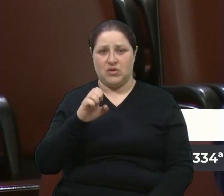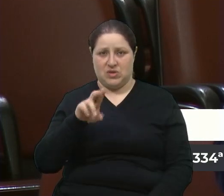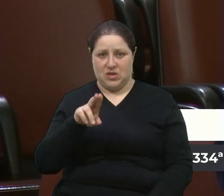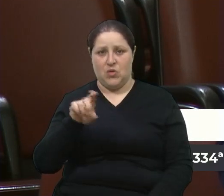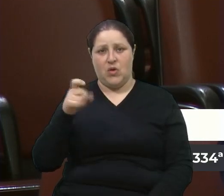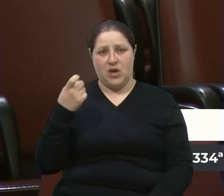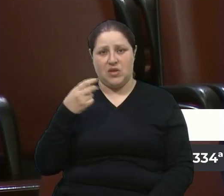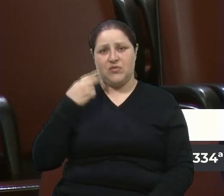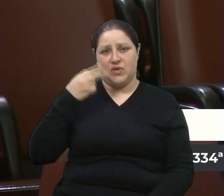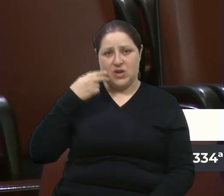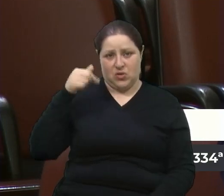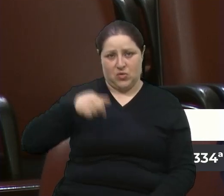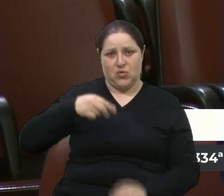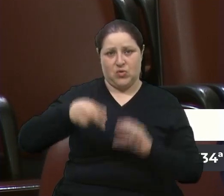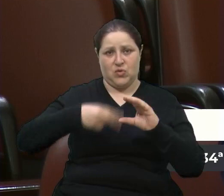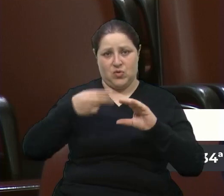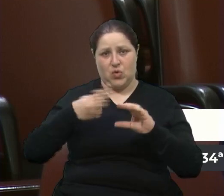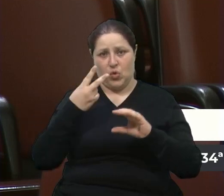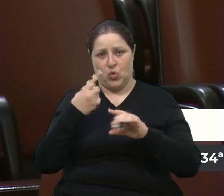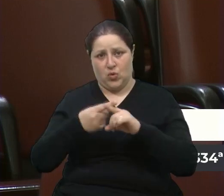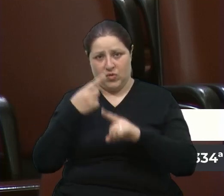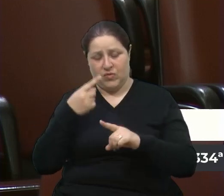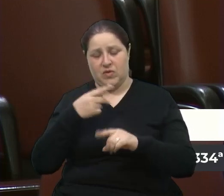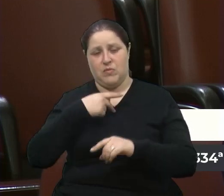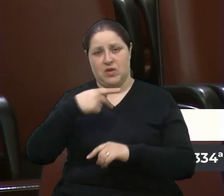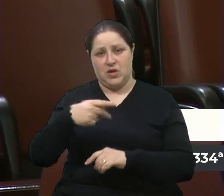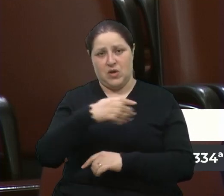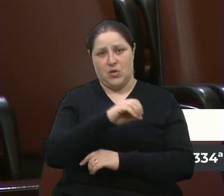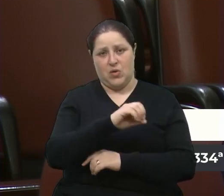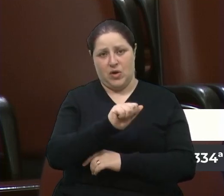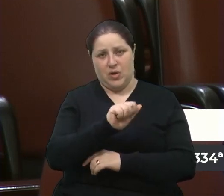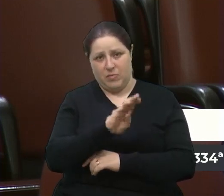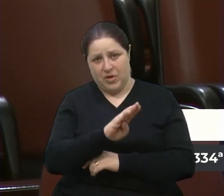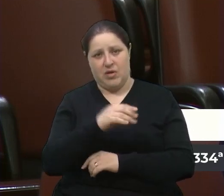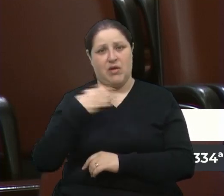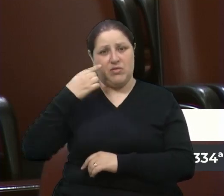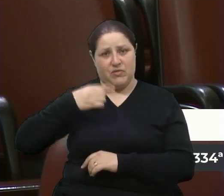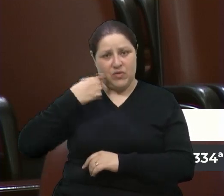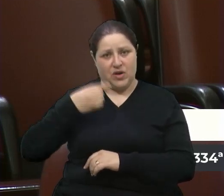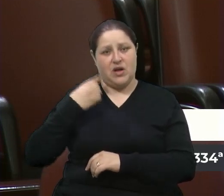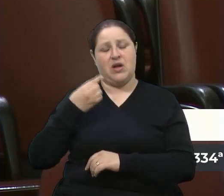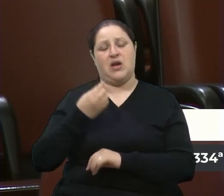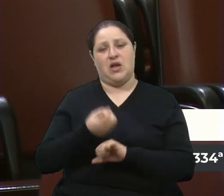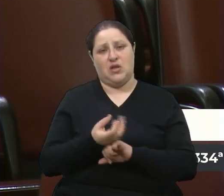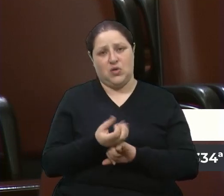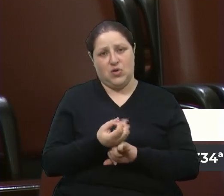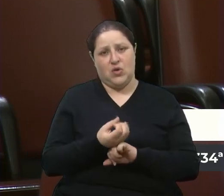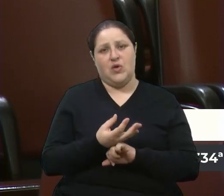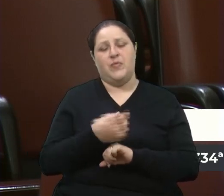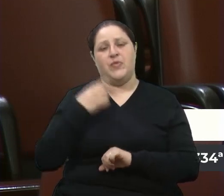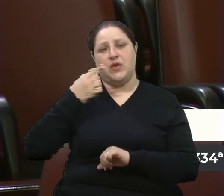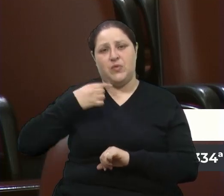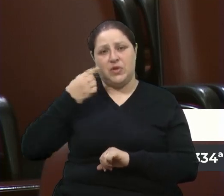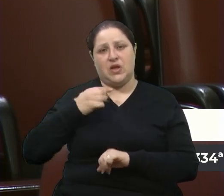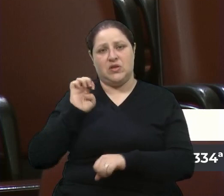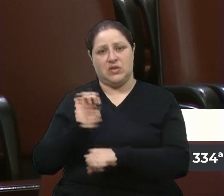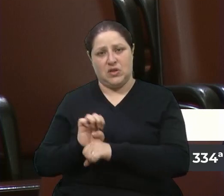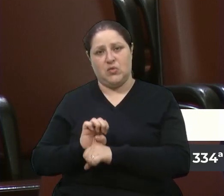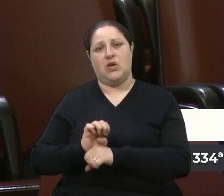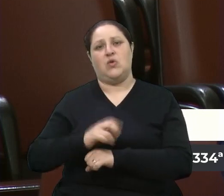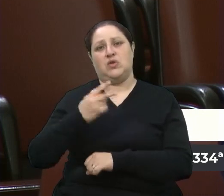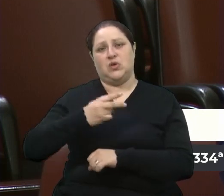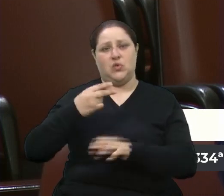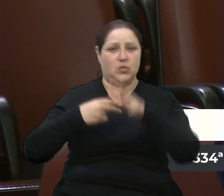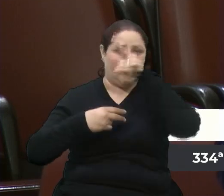vereador desse parlamento por duas vezes, presidente da OAB, advogado, deputado estadual, vice-prefeito por duas legislaturas,